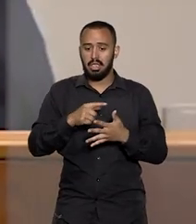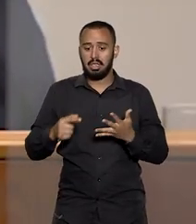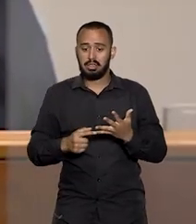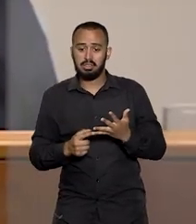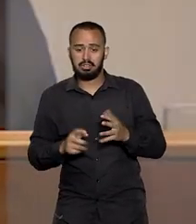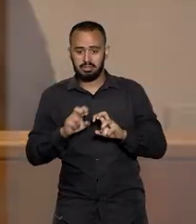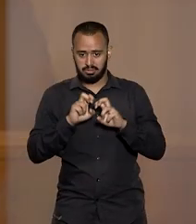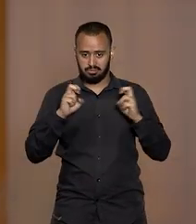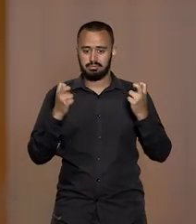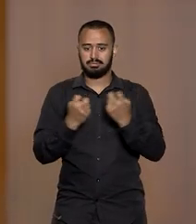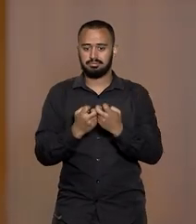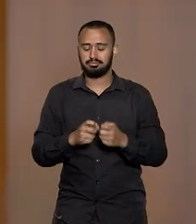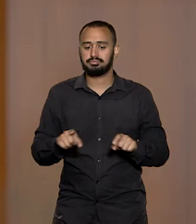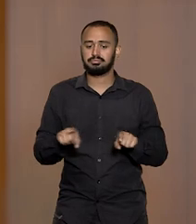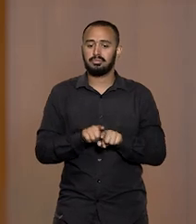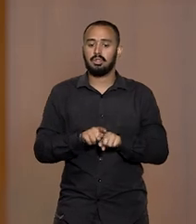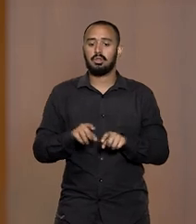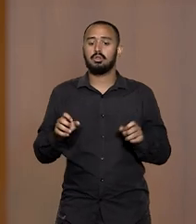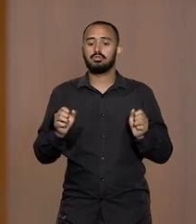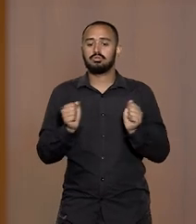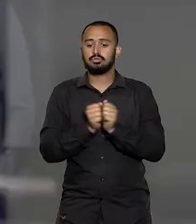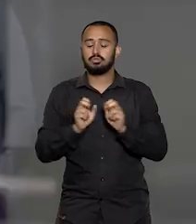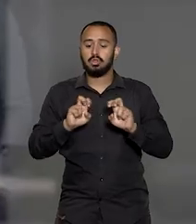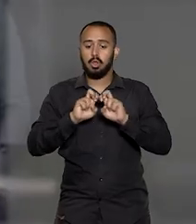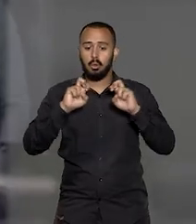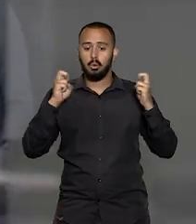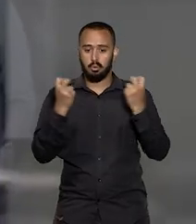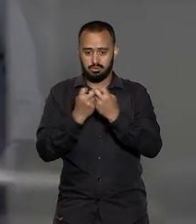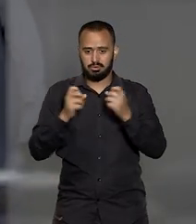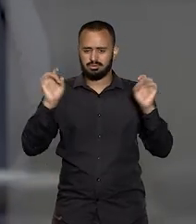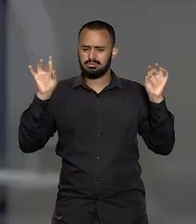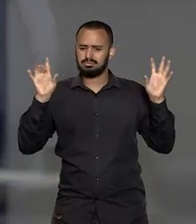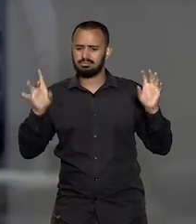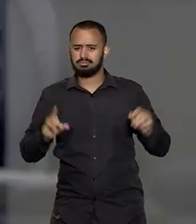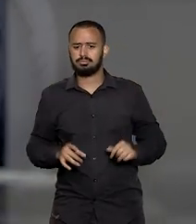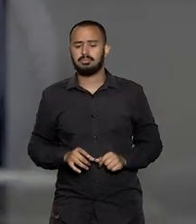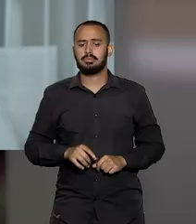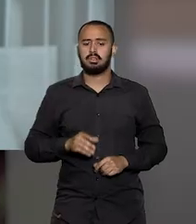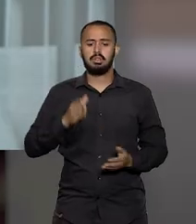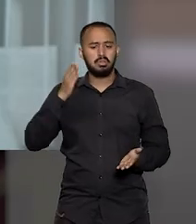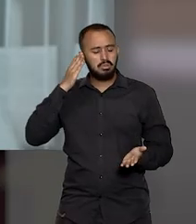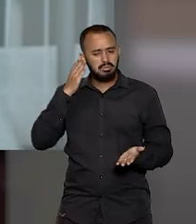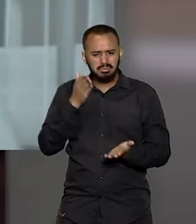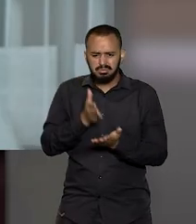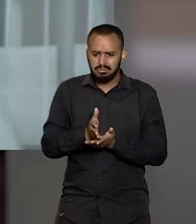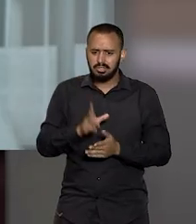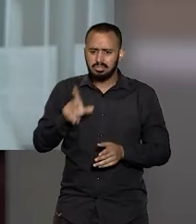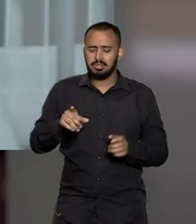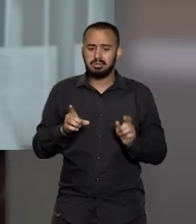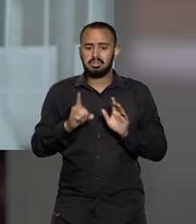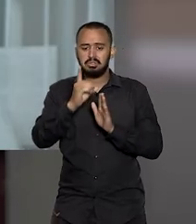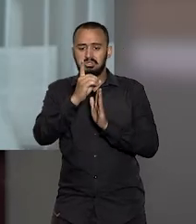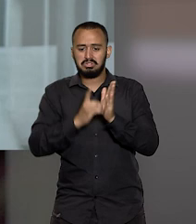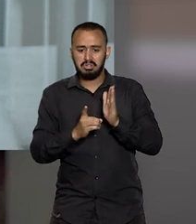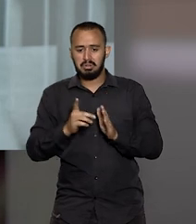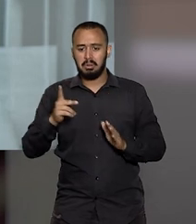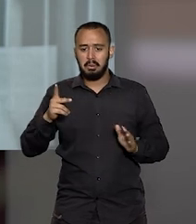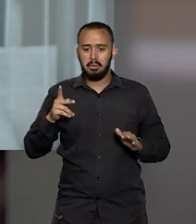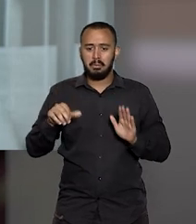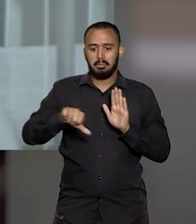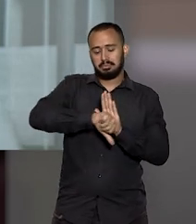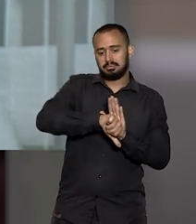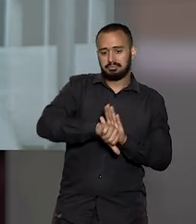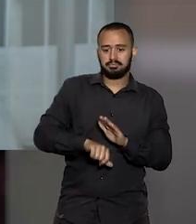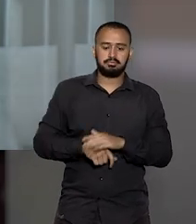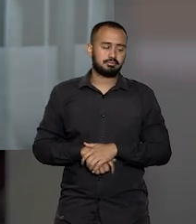uma expressiva contribuição para a jurisprudência, principalmente no direito penal. Sempre foi a referência